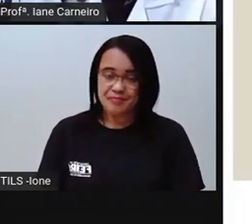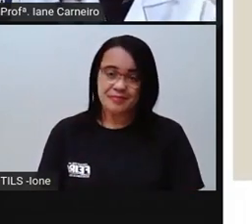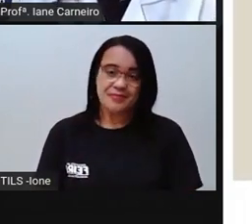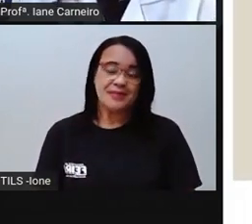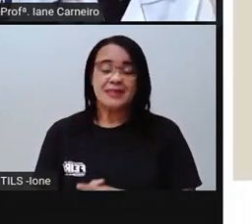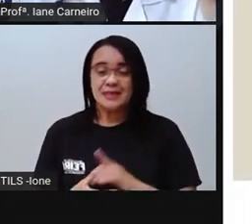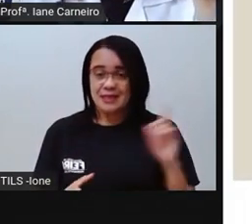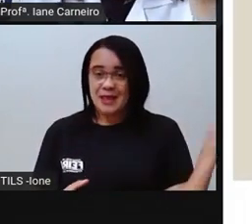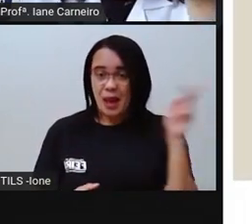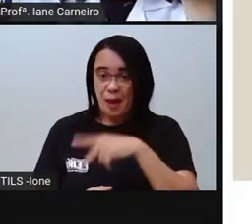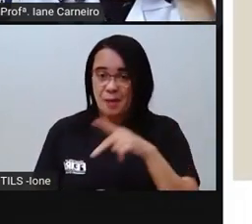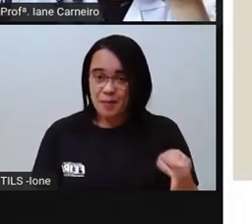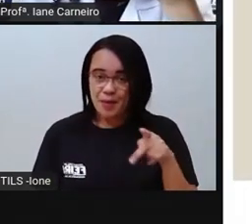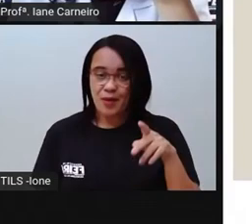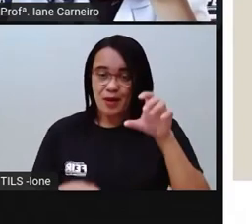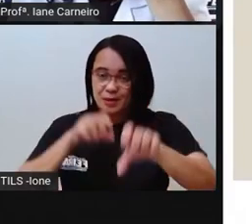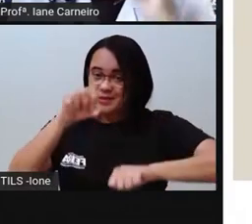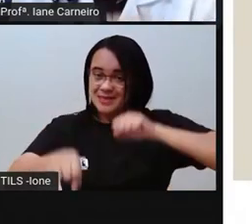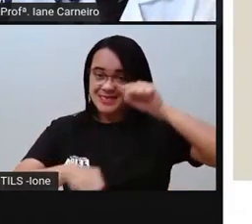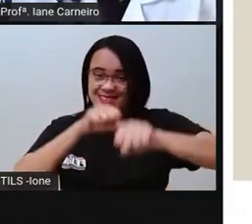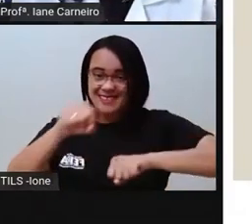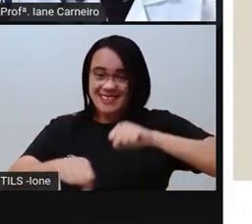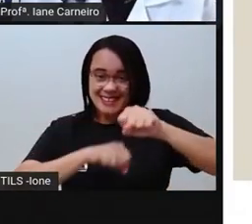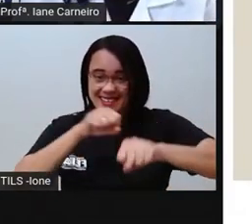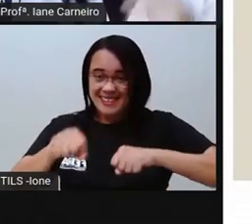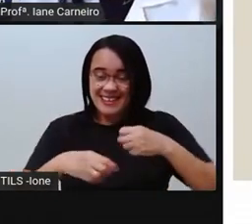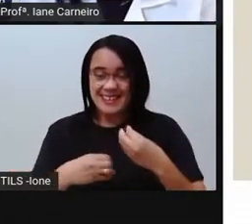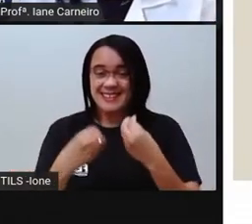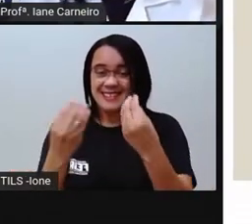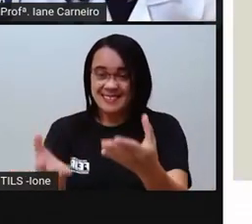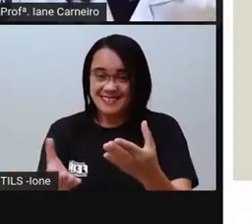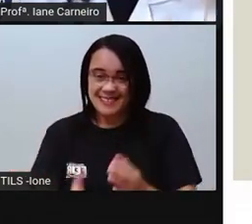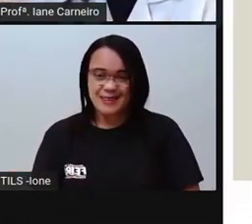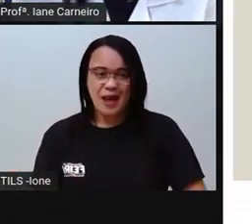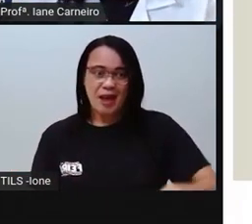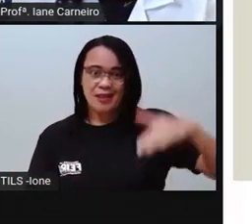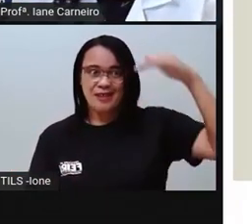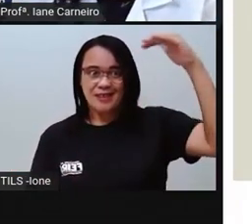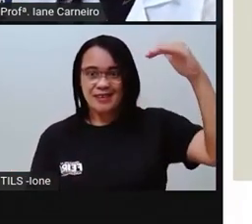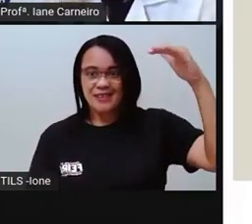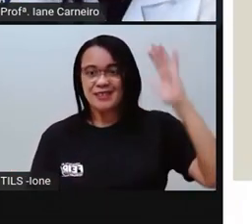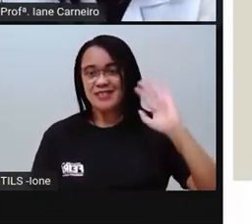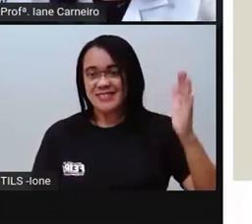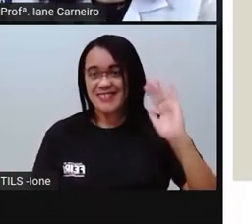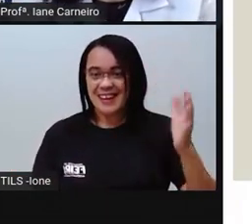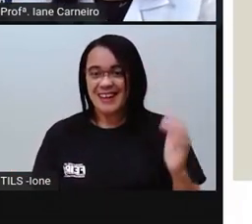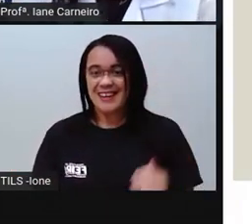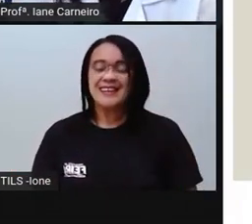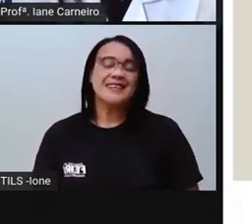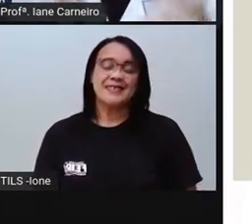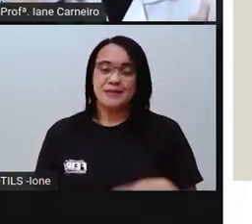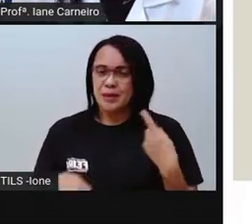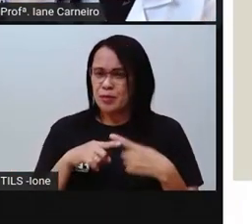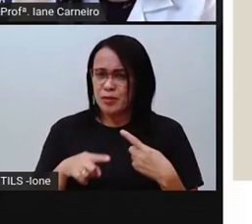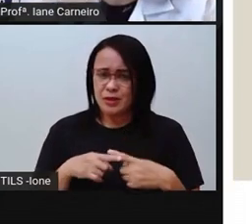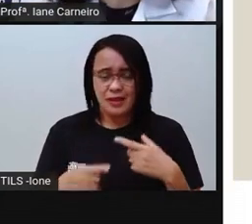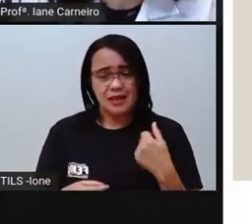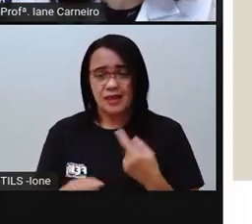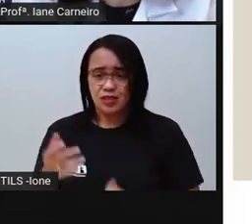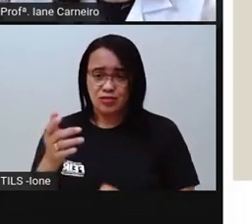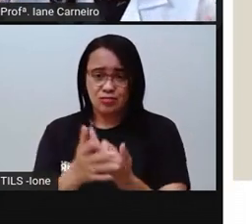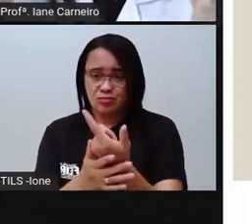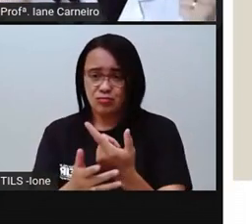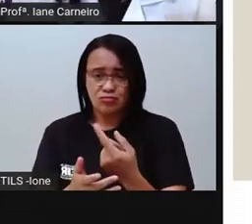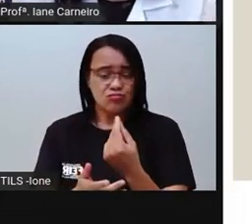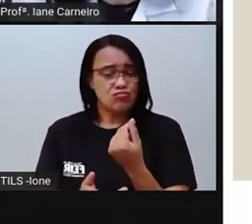mais velha, porque faltava, ó, dinheiro em casa. Mas nem por isso a pró deixou de brincar. A pró brincava de outra coisa. E às vezes tinha uma